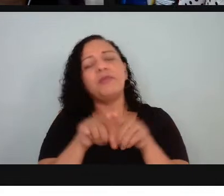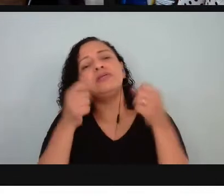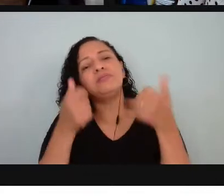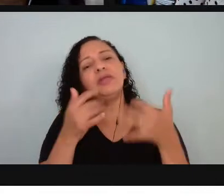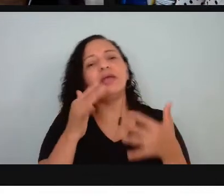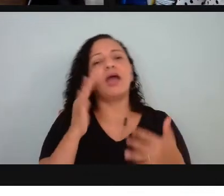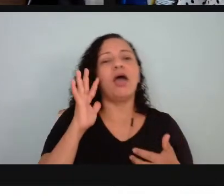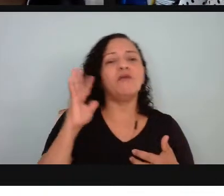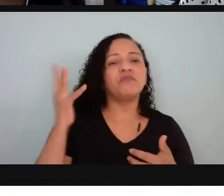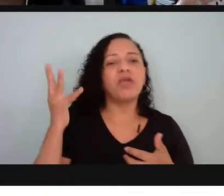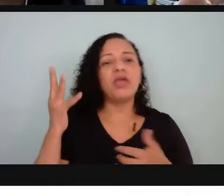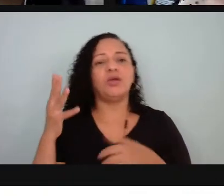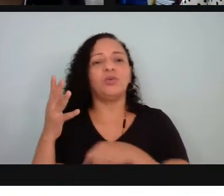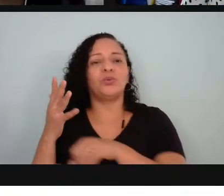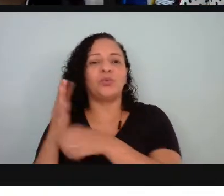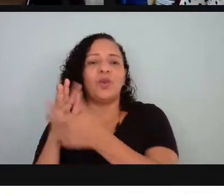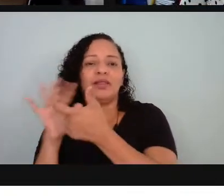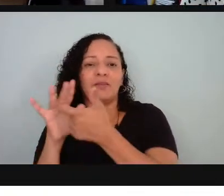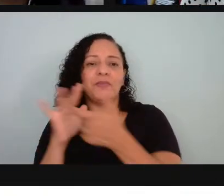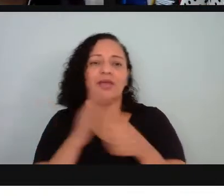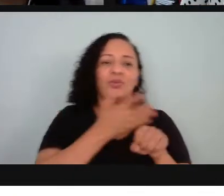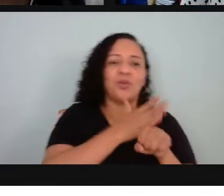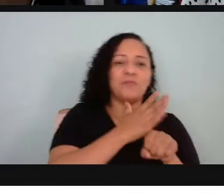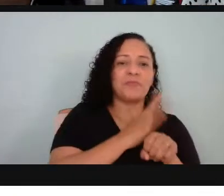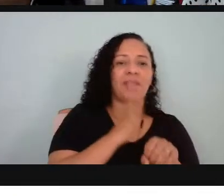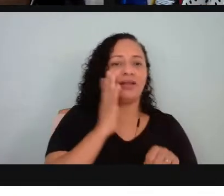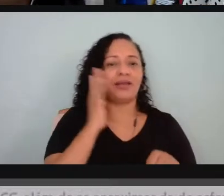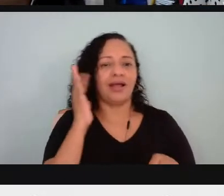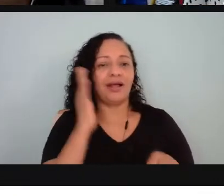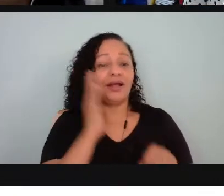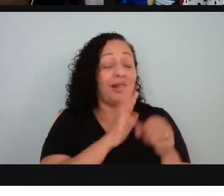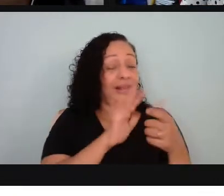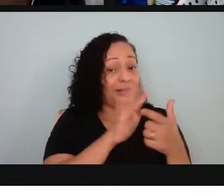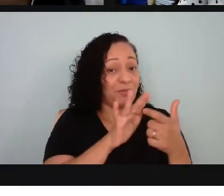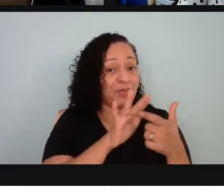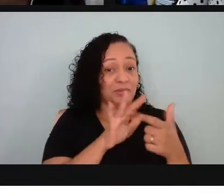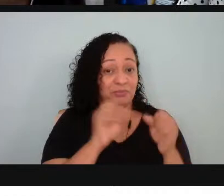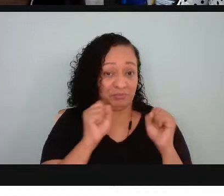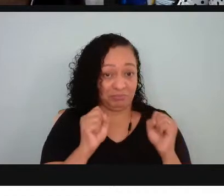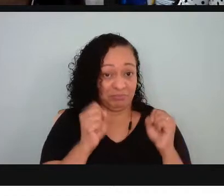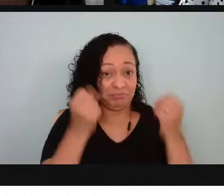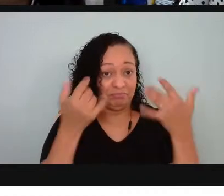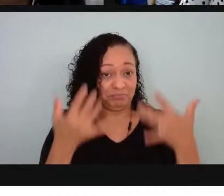de letramentos o que você achar pertinente para a discussão agora obrigada